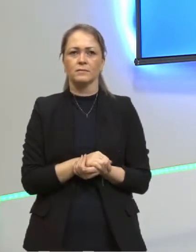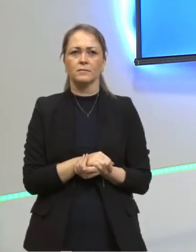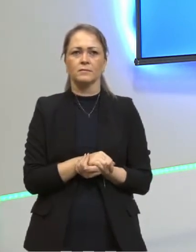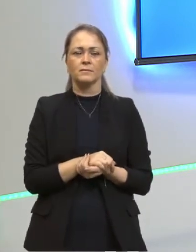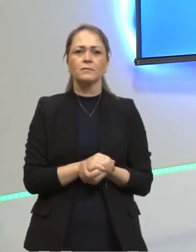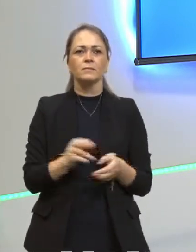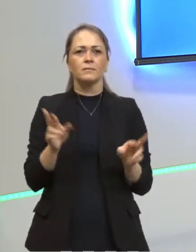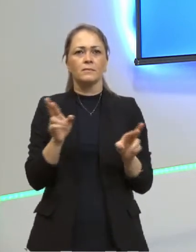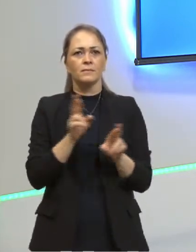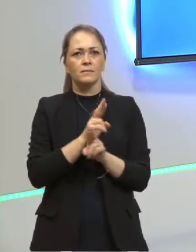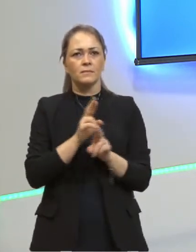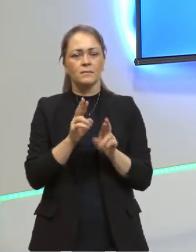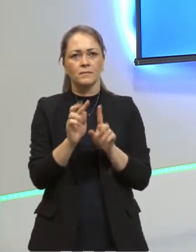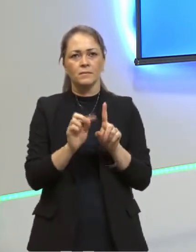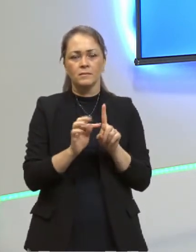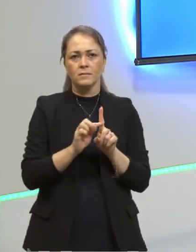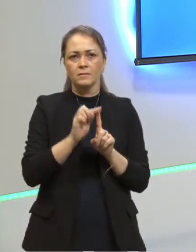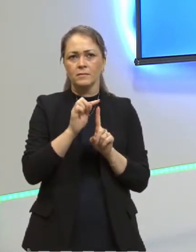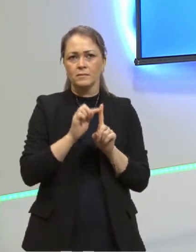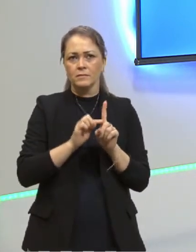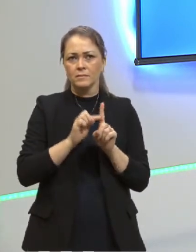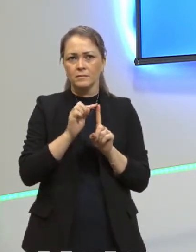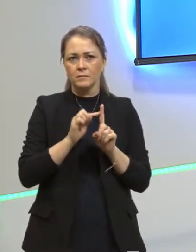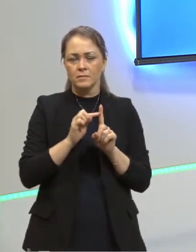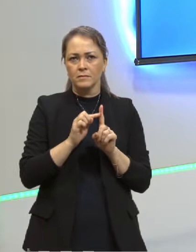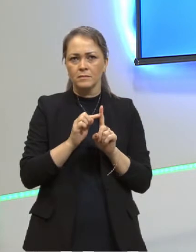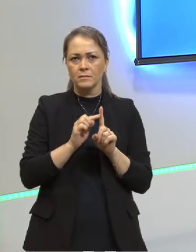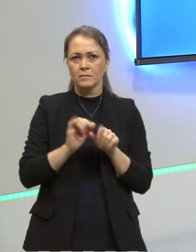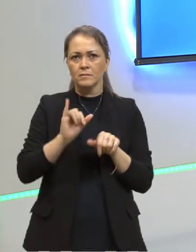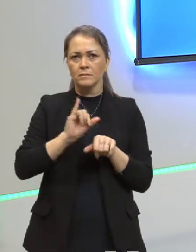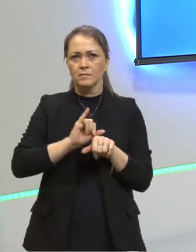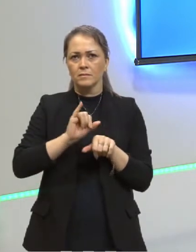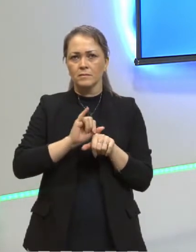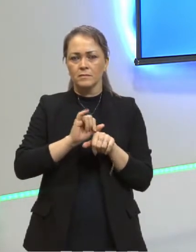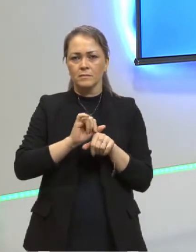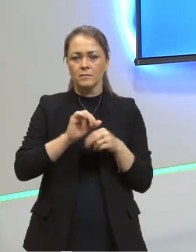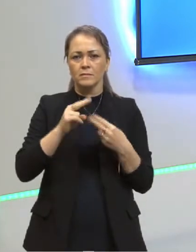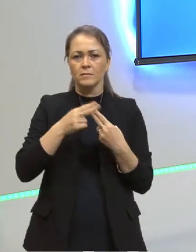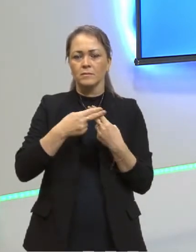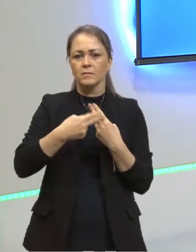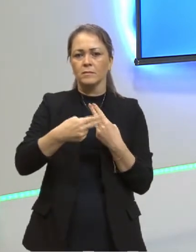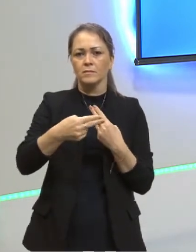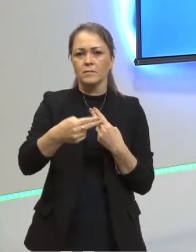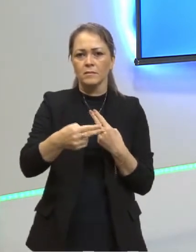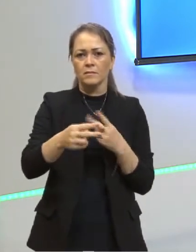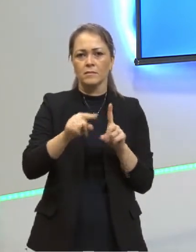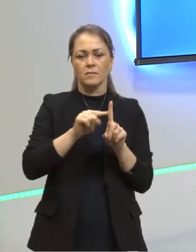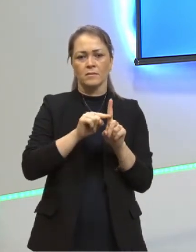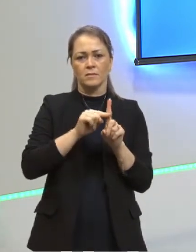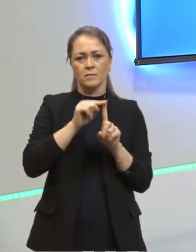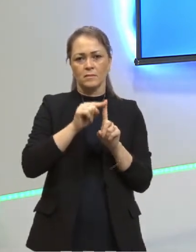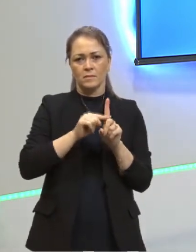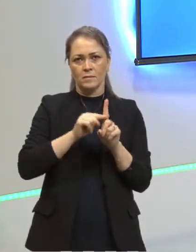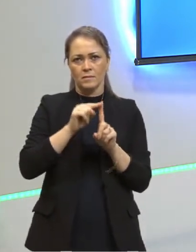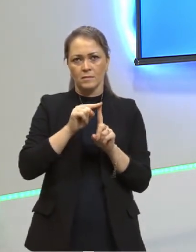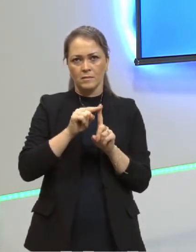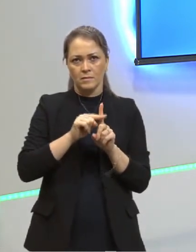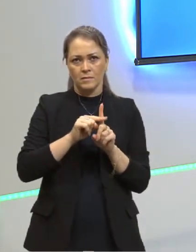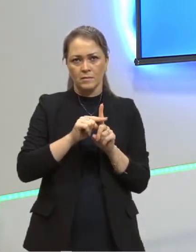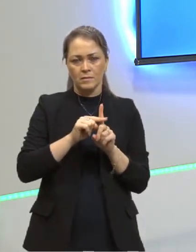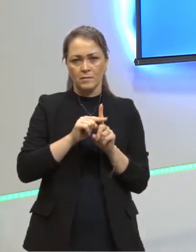relacionados com as temperaturas do corpo, costumam ser chamados de radiações térmicas. Radiação térmica, radiações